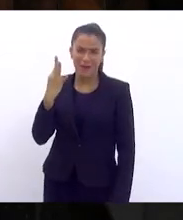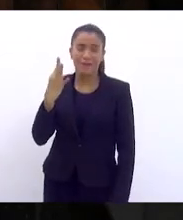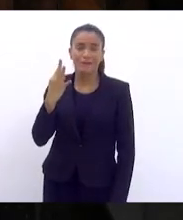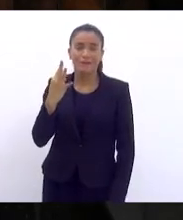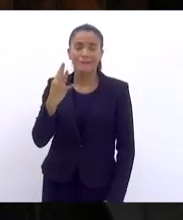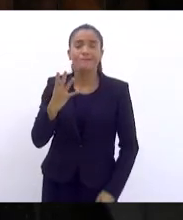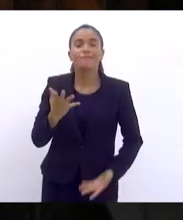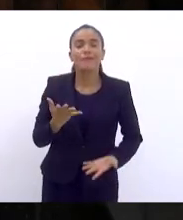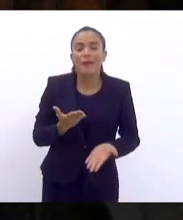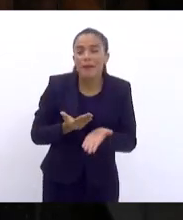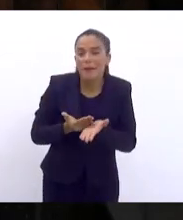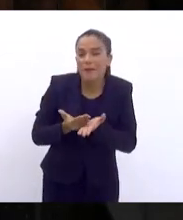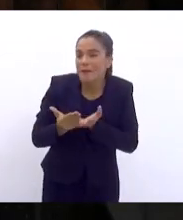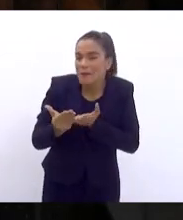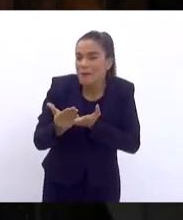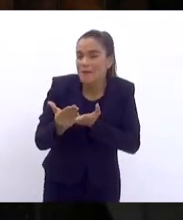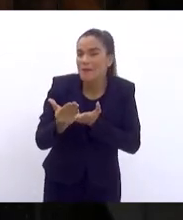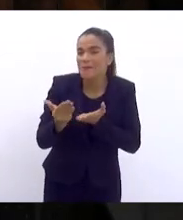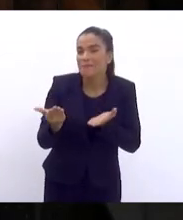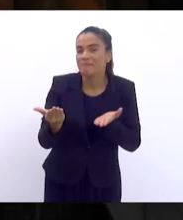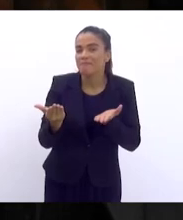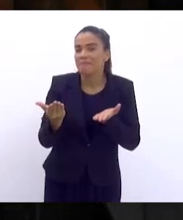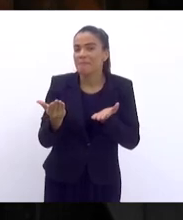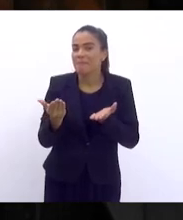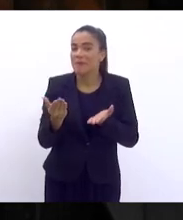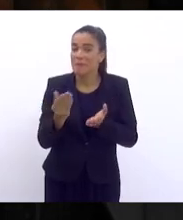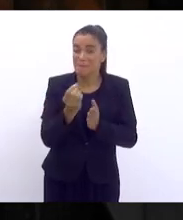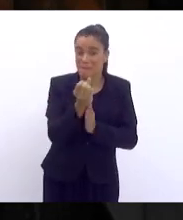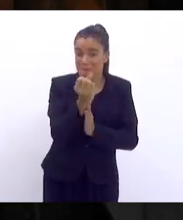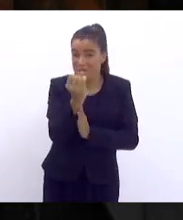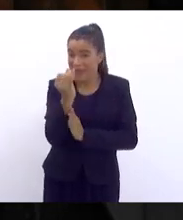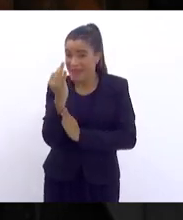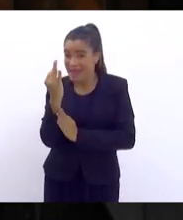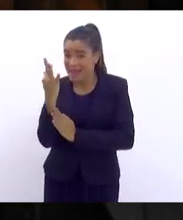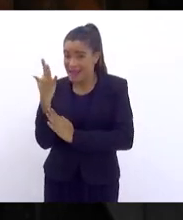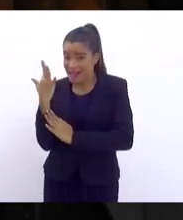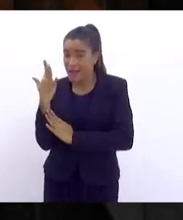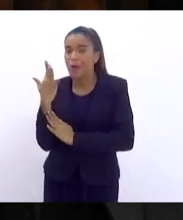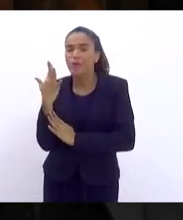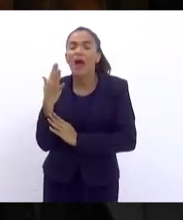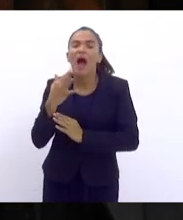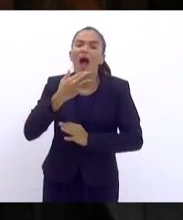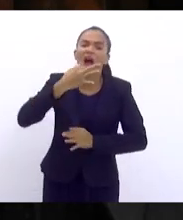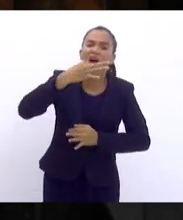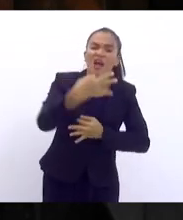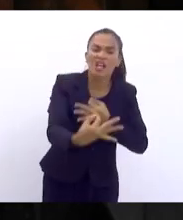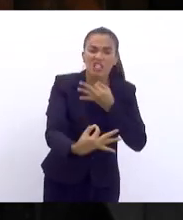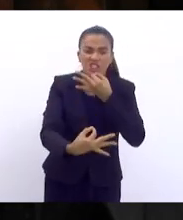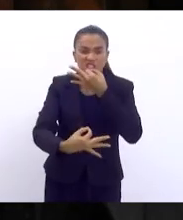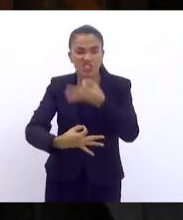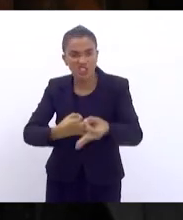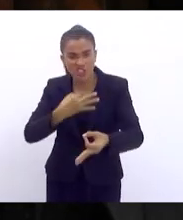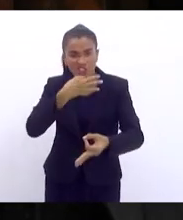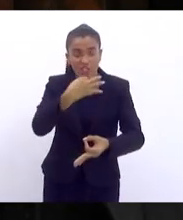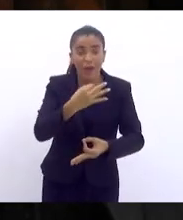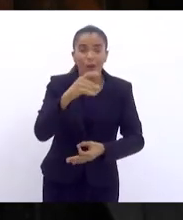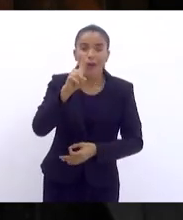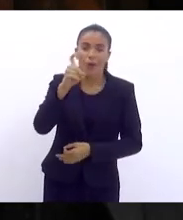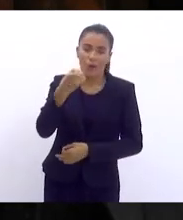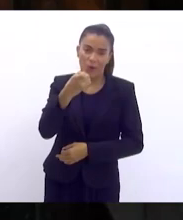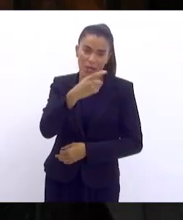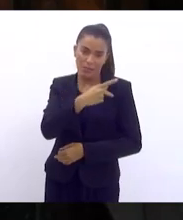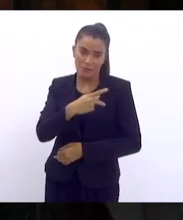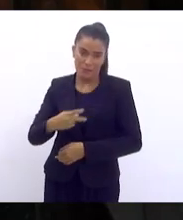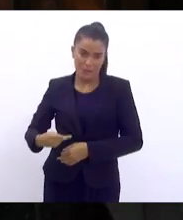Aí começa, no pela ordem, a criticar o ex-presidente